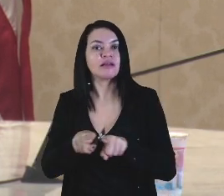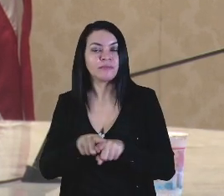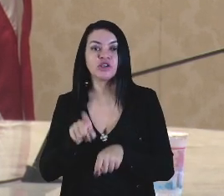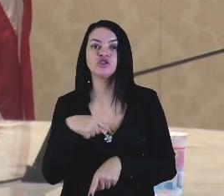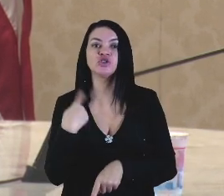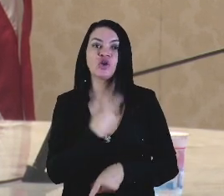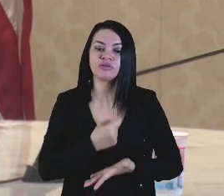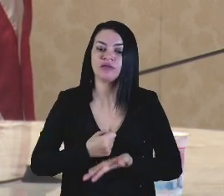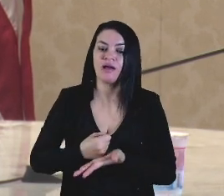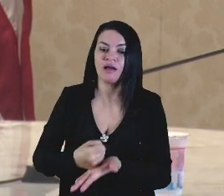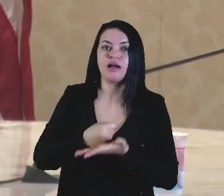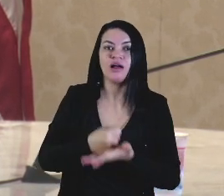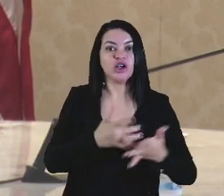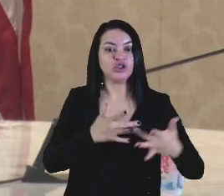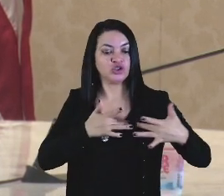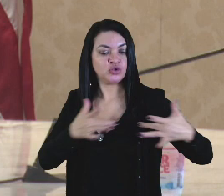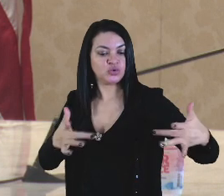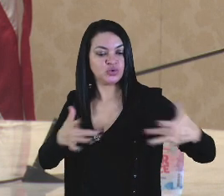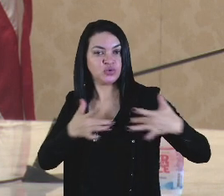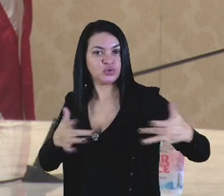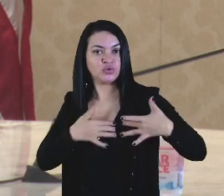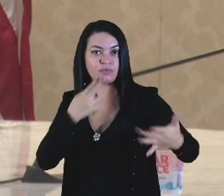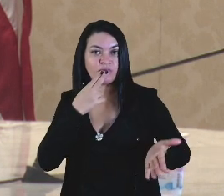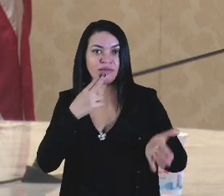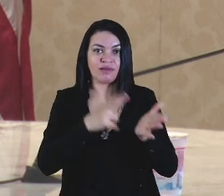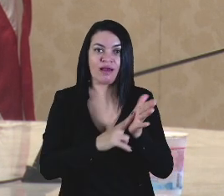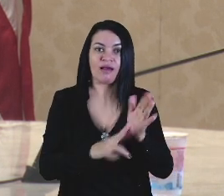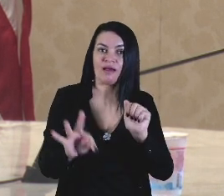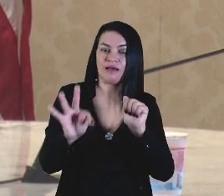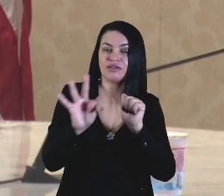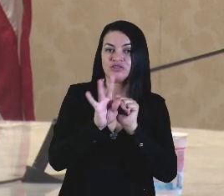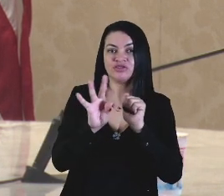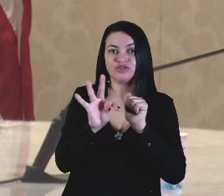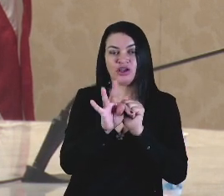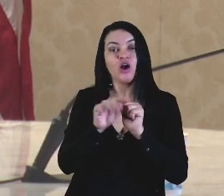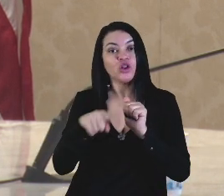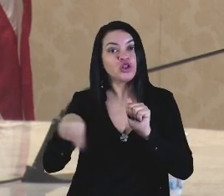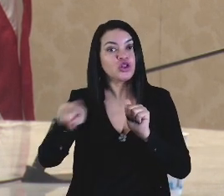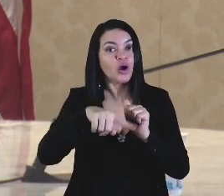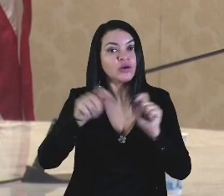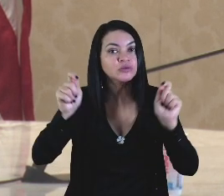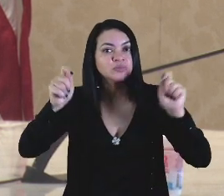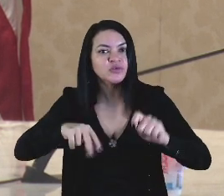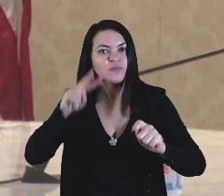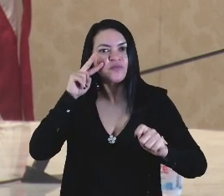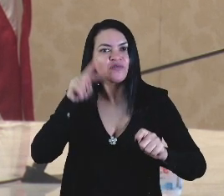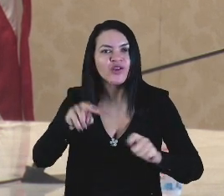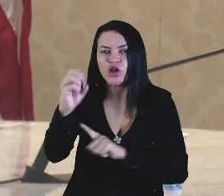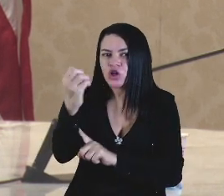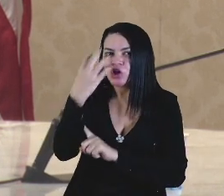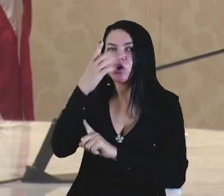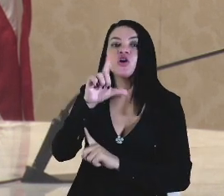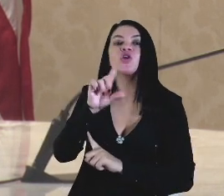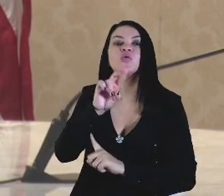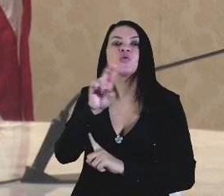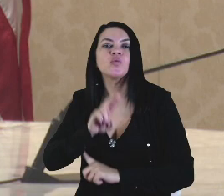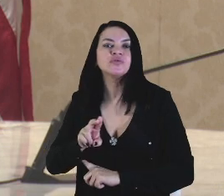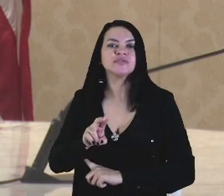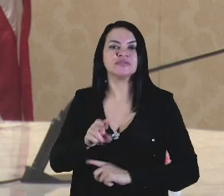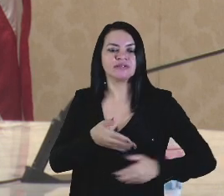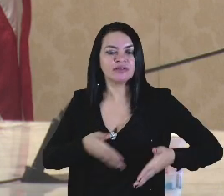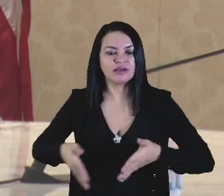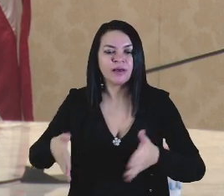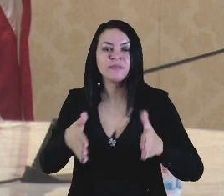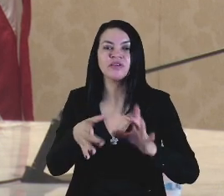está na carta de Tiago, possamos virulumbrar os sinais de luz, de caminho,